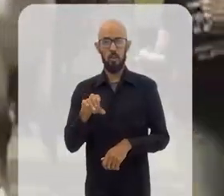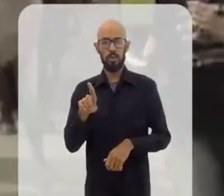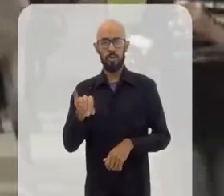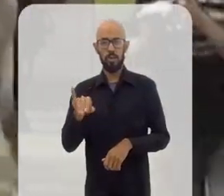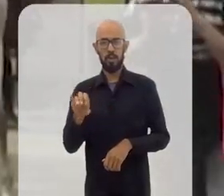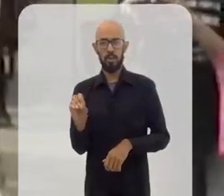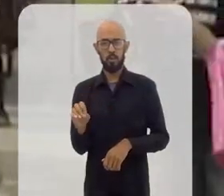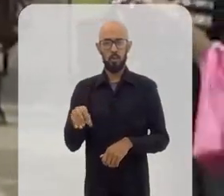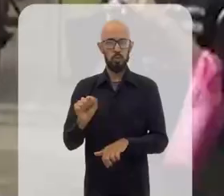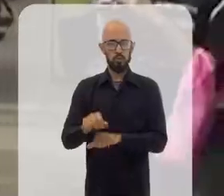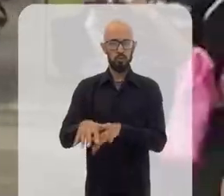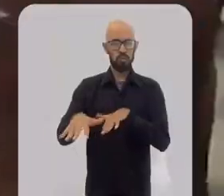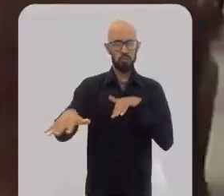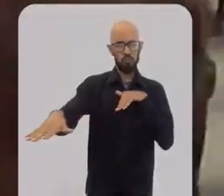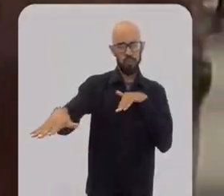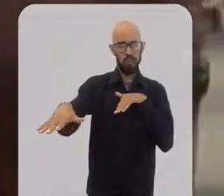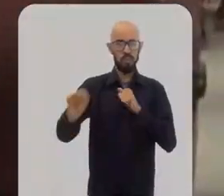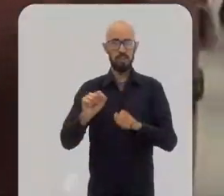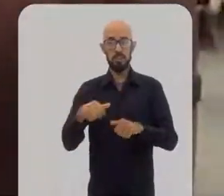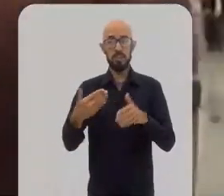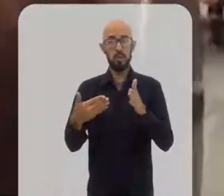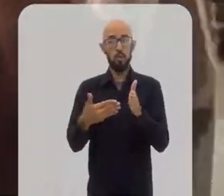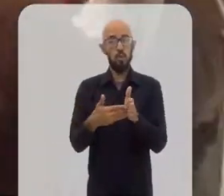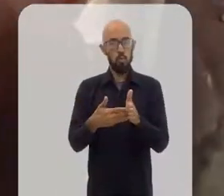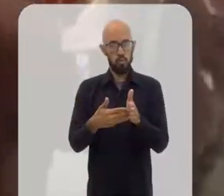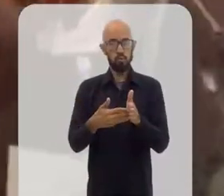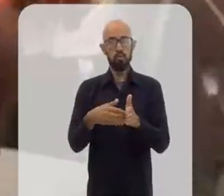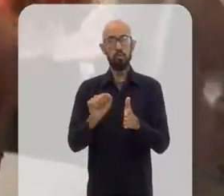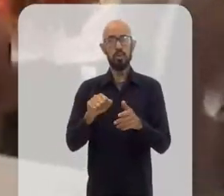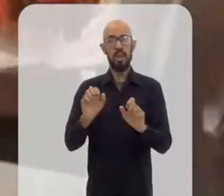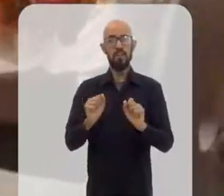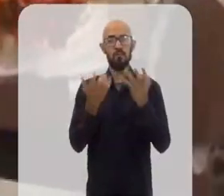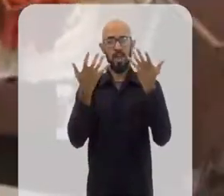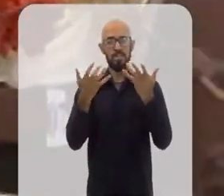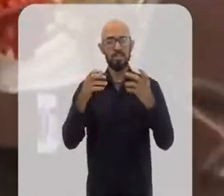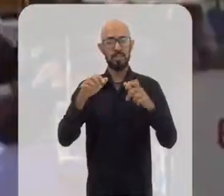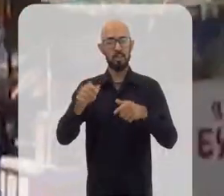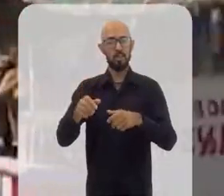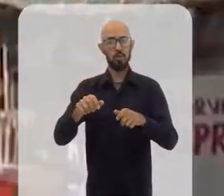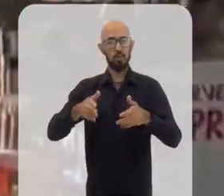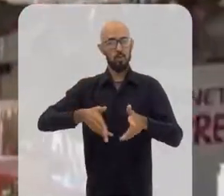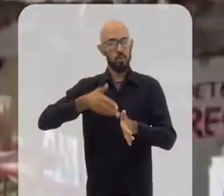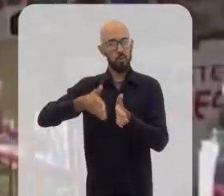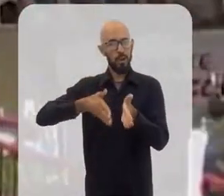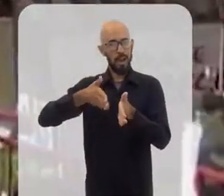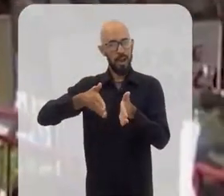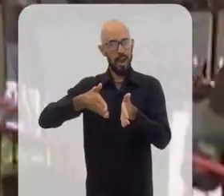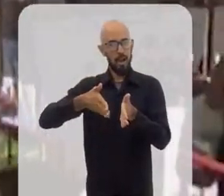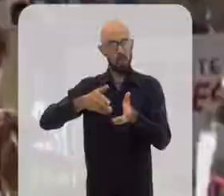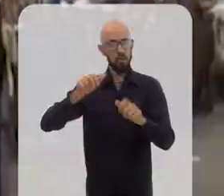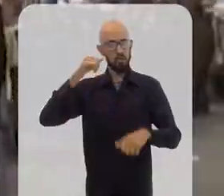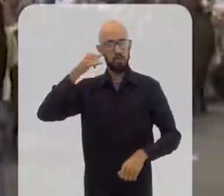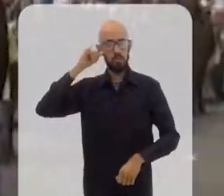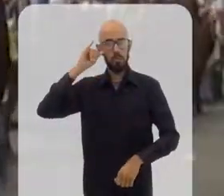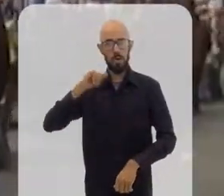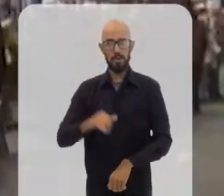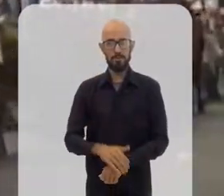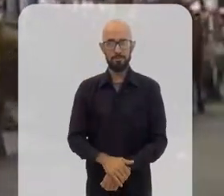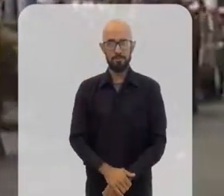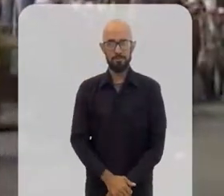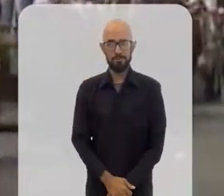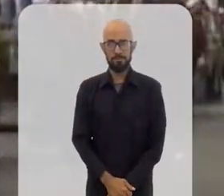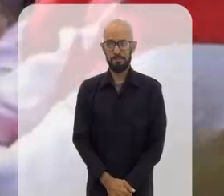desfiles cívicos, shows e no último domingo, a festa do carro de boi, com concurso de cavaleiros e mais